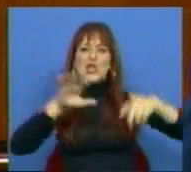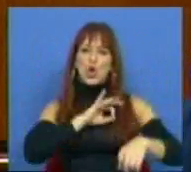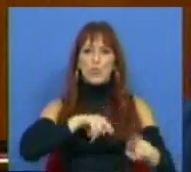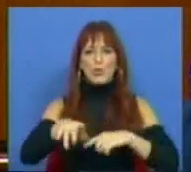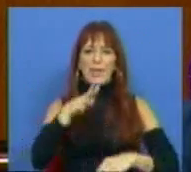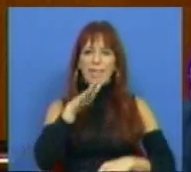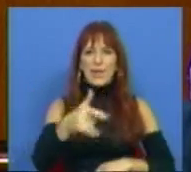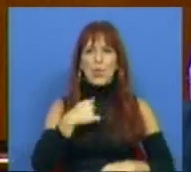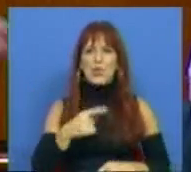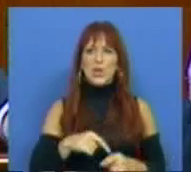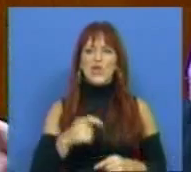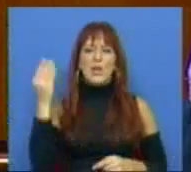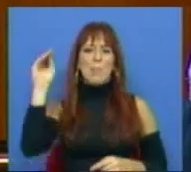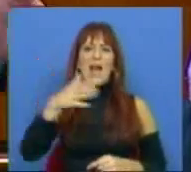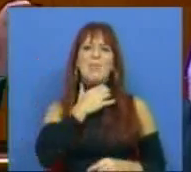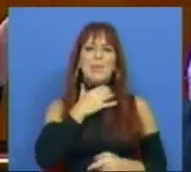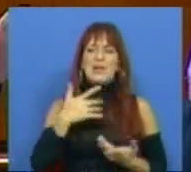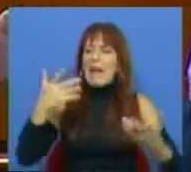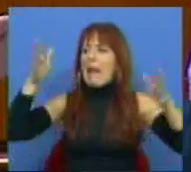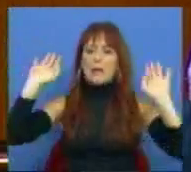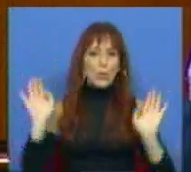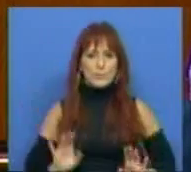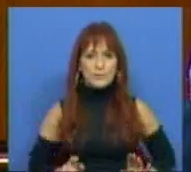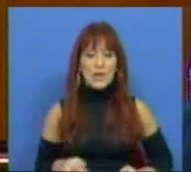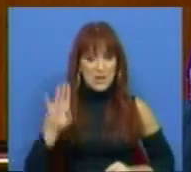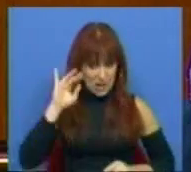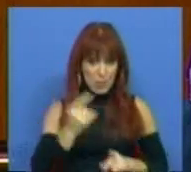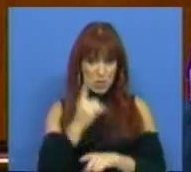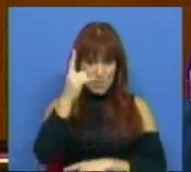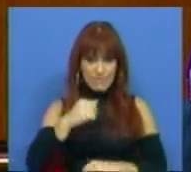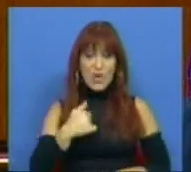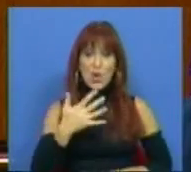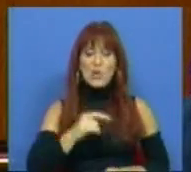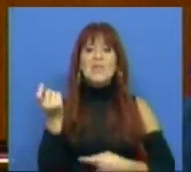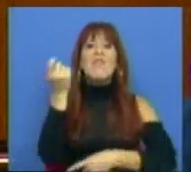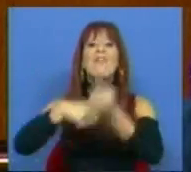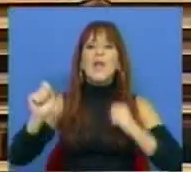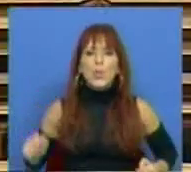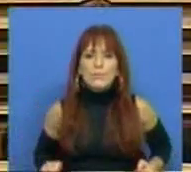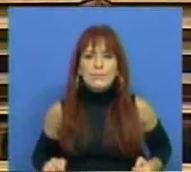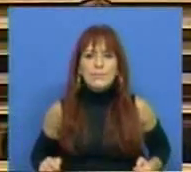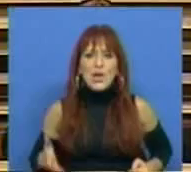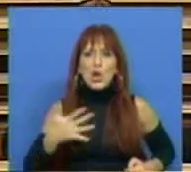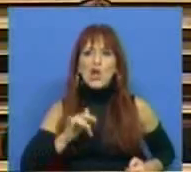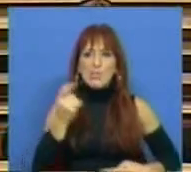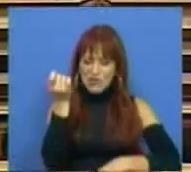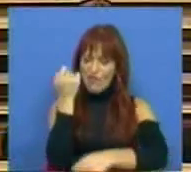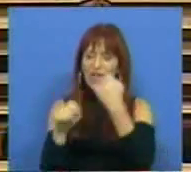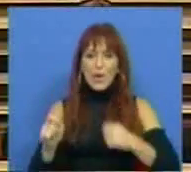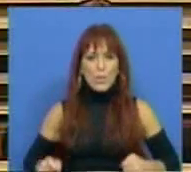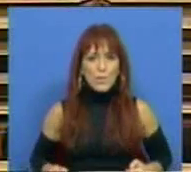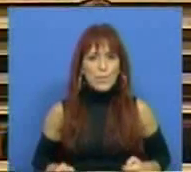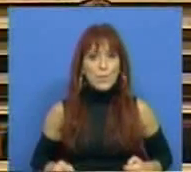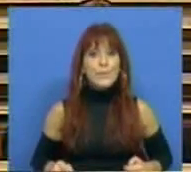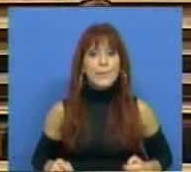o Sr. Deputado utiliza de Banco Falido, Banco Isto e Banco Aquilo. Porque sabe uma coisa? Nós queremos vendê-lo. Nós queremos vendê-lo.